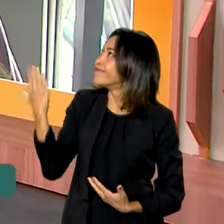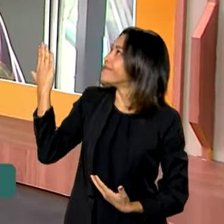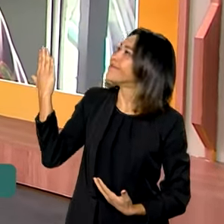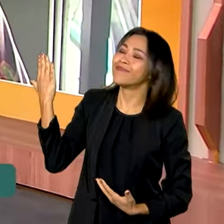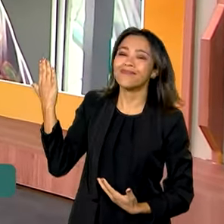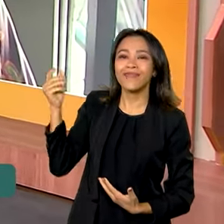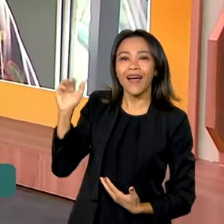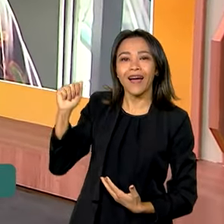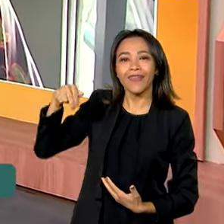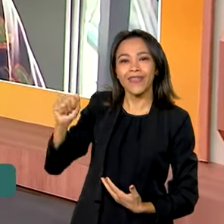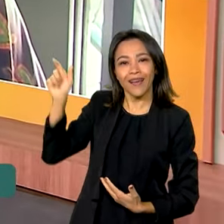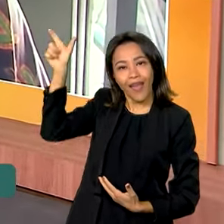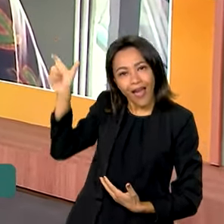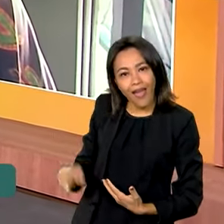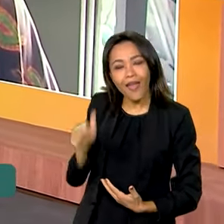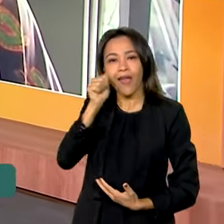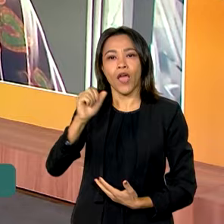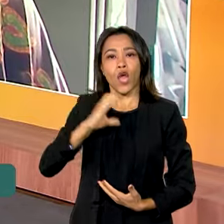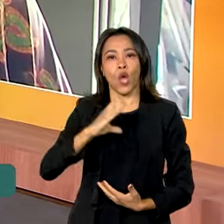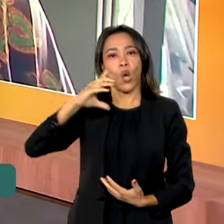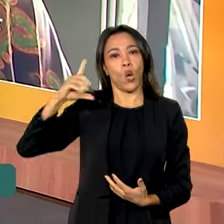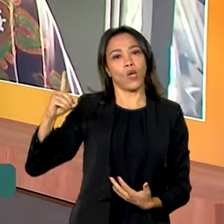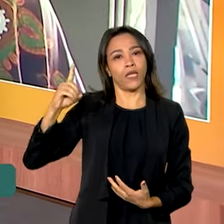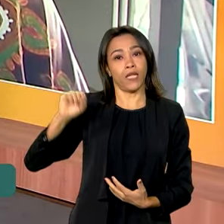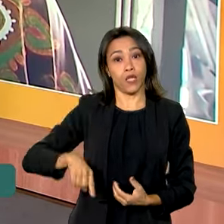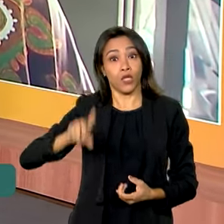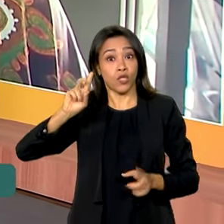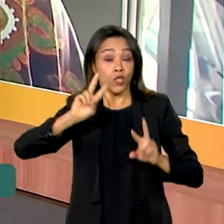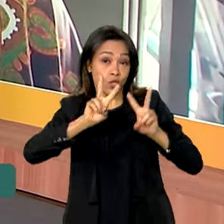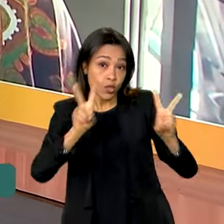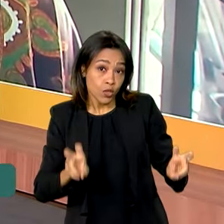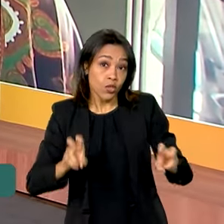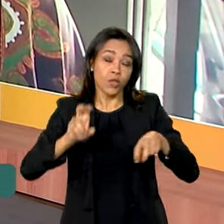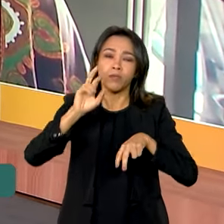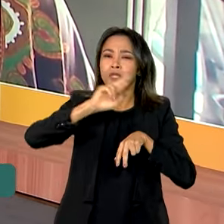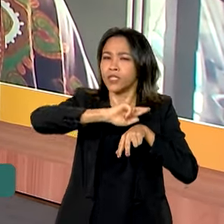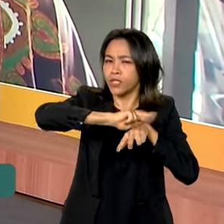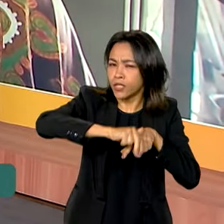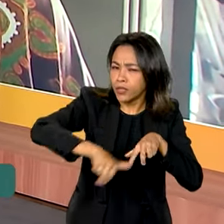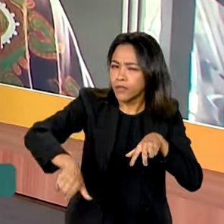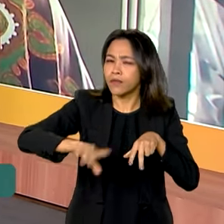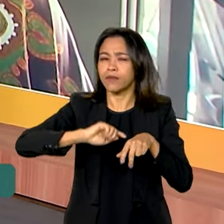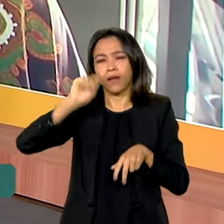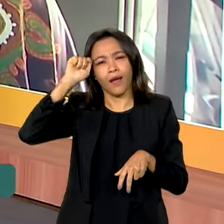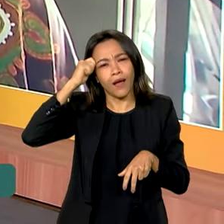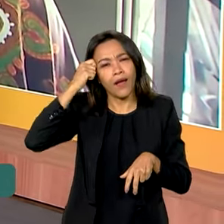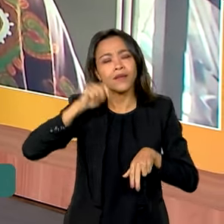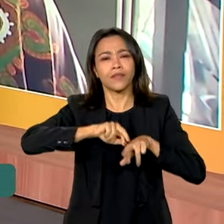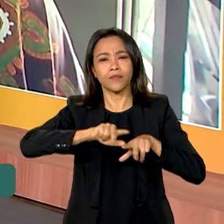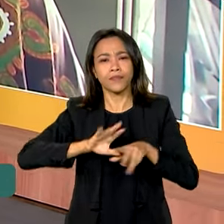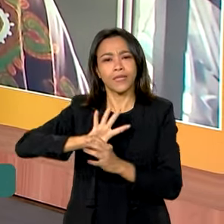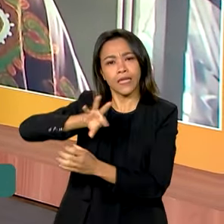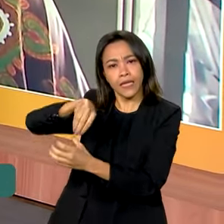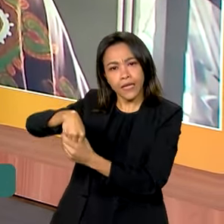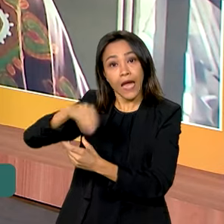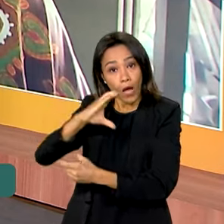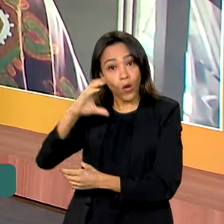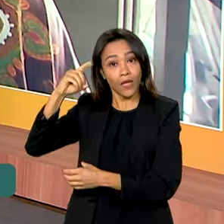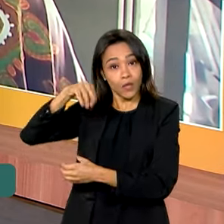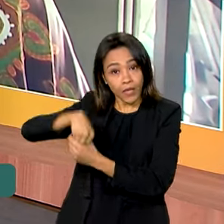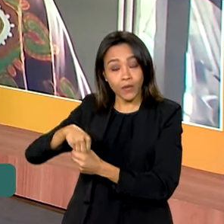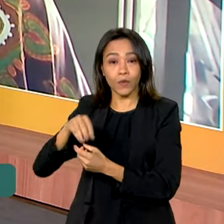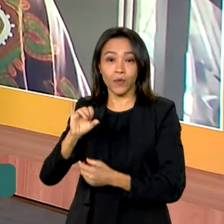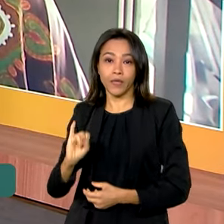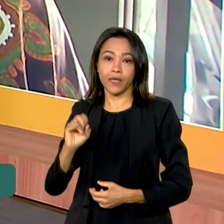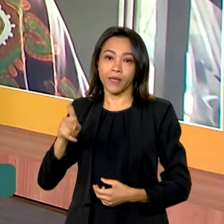Camarano, ela que é coordenadora de Gênero, Raça e Gerações do IPEA. Bom dia, muito obrigada por participar do Brasil em